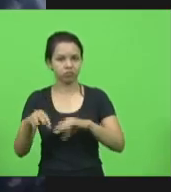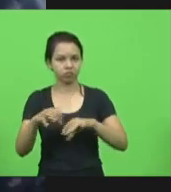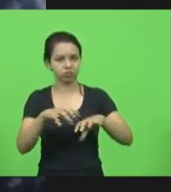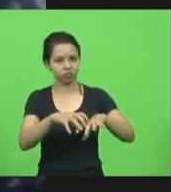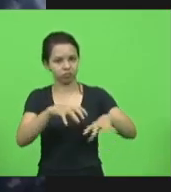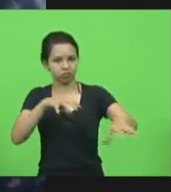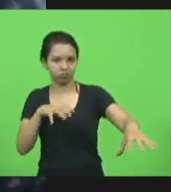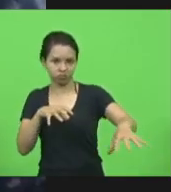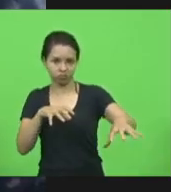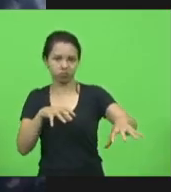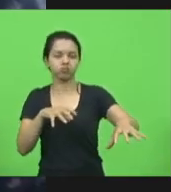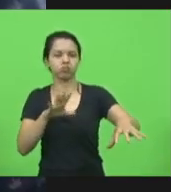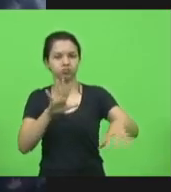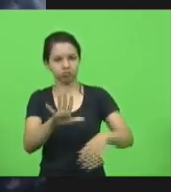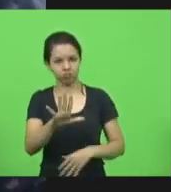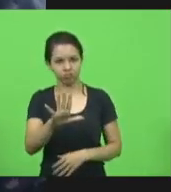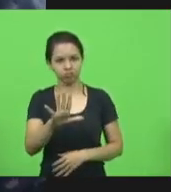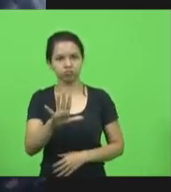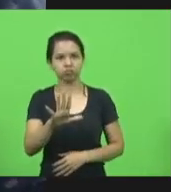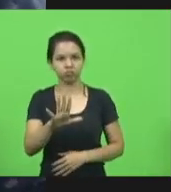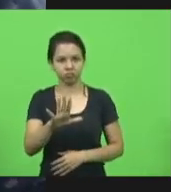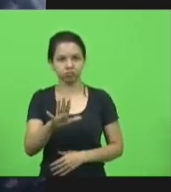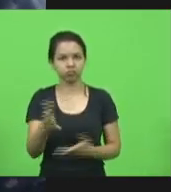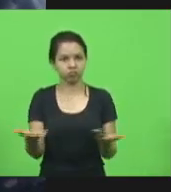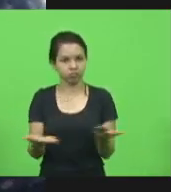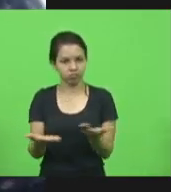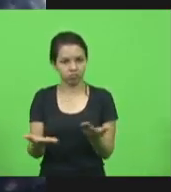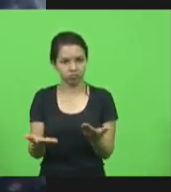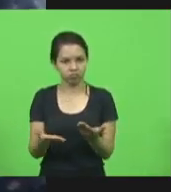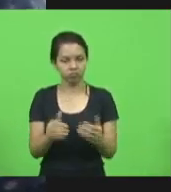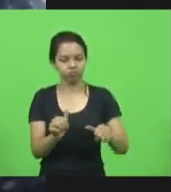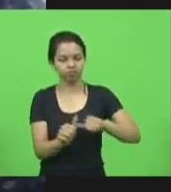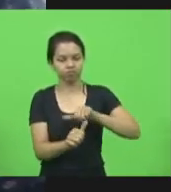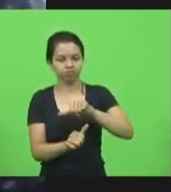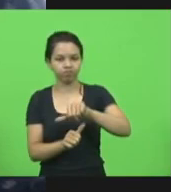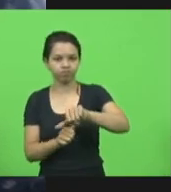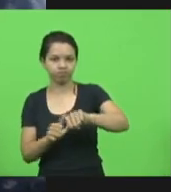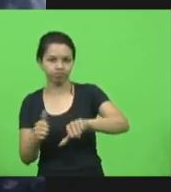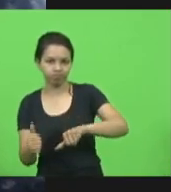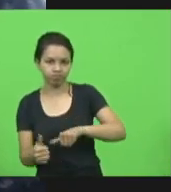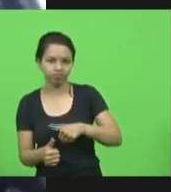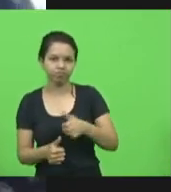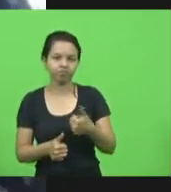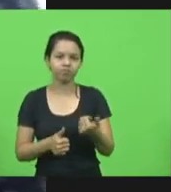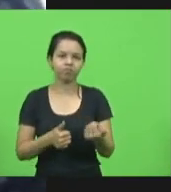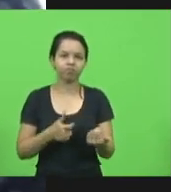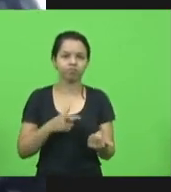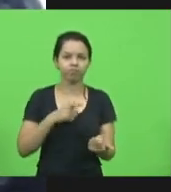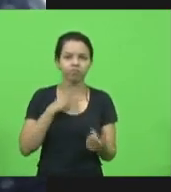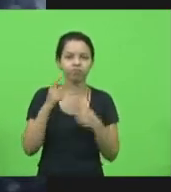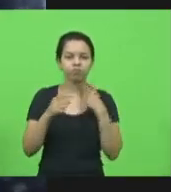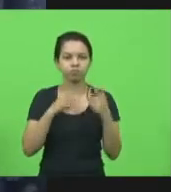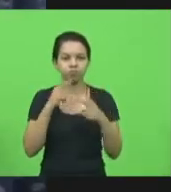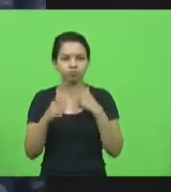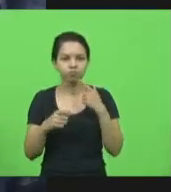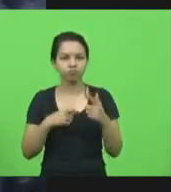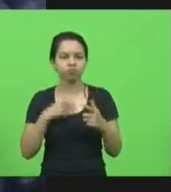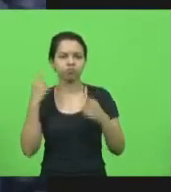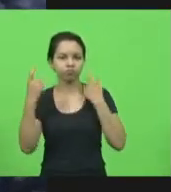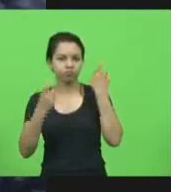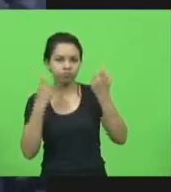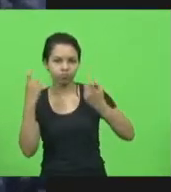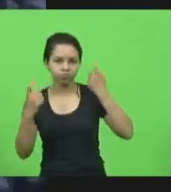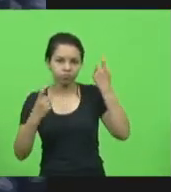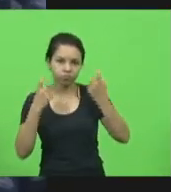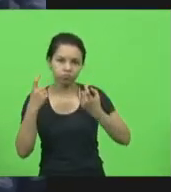uma transição que estamos fazendo com muitas indagações, com muitas inquietações, com muitas preocupações,